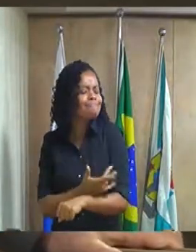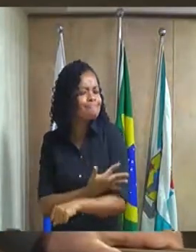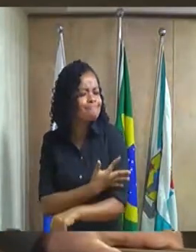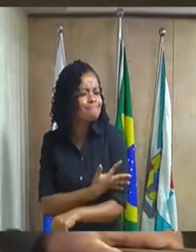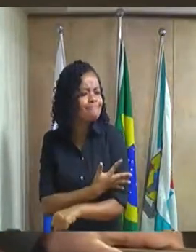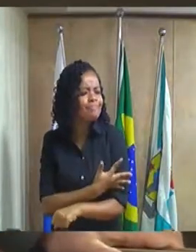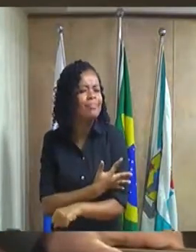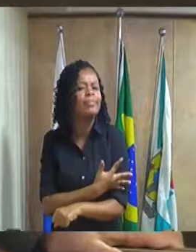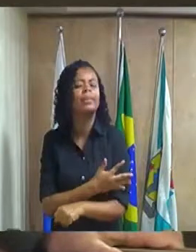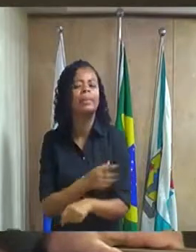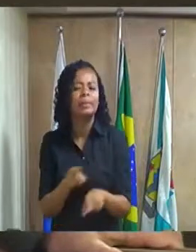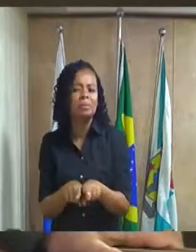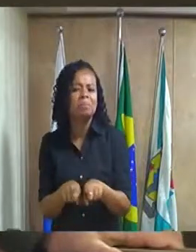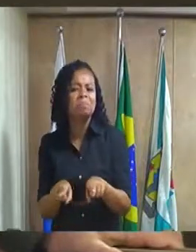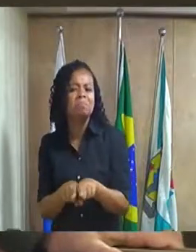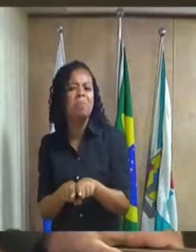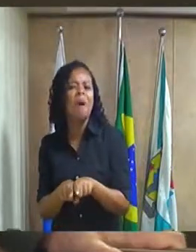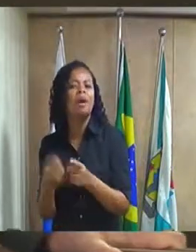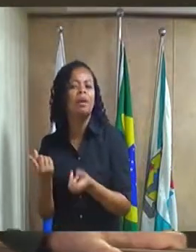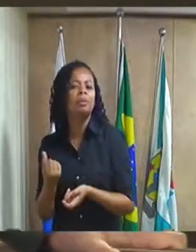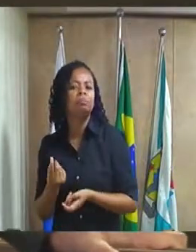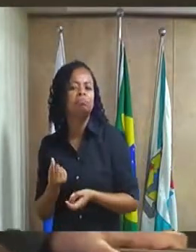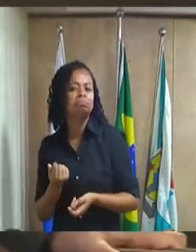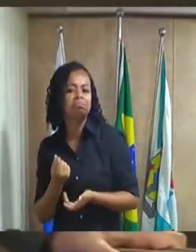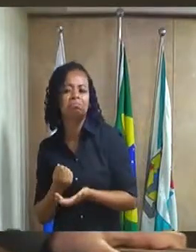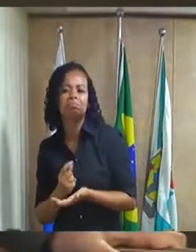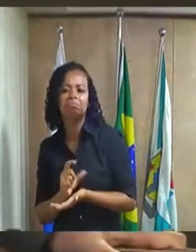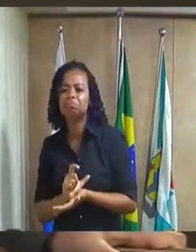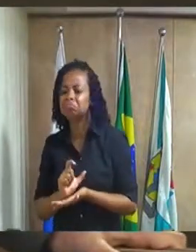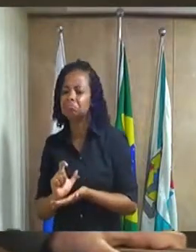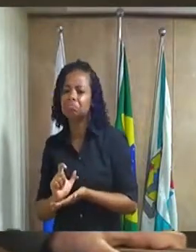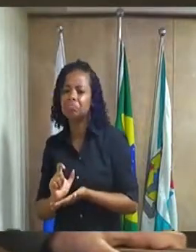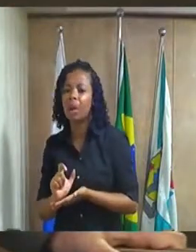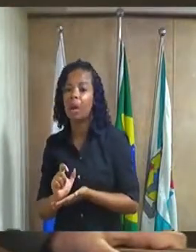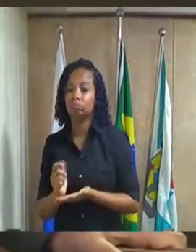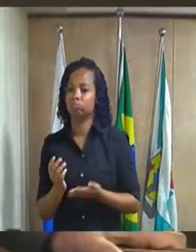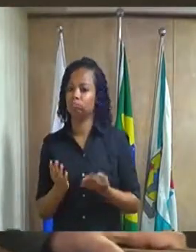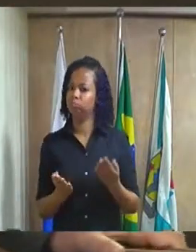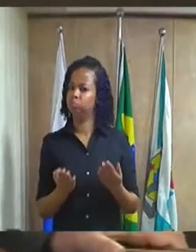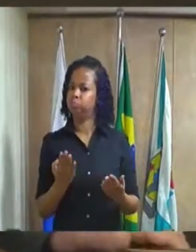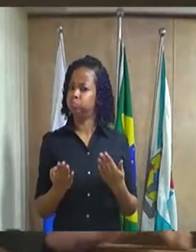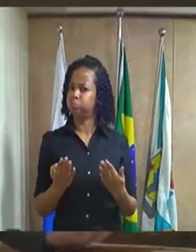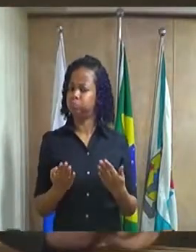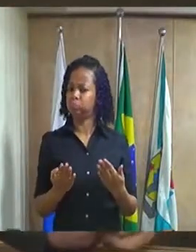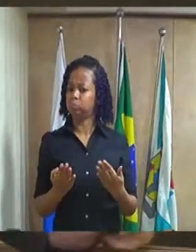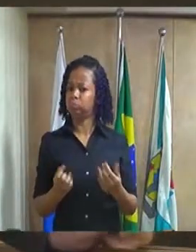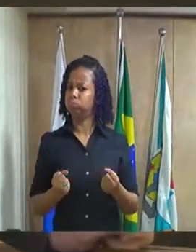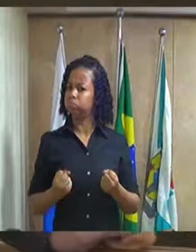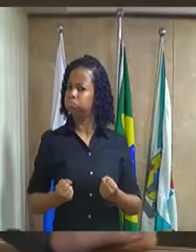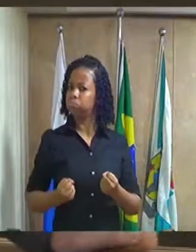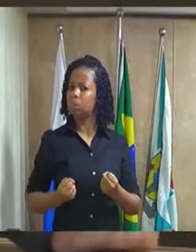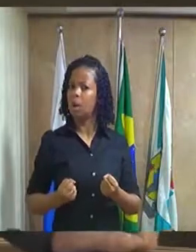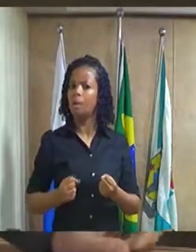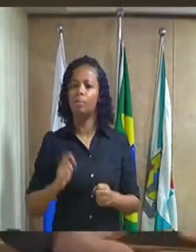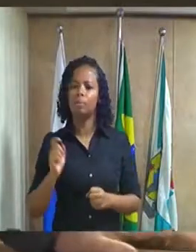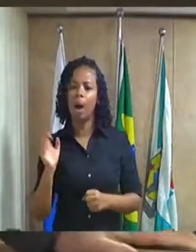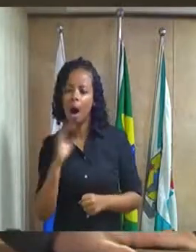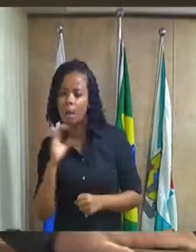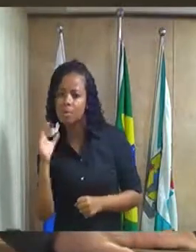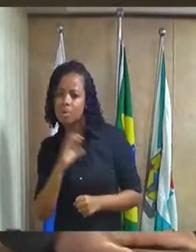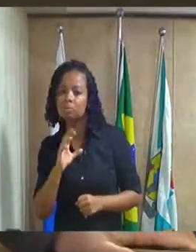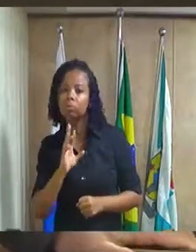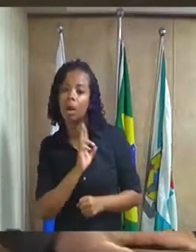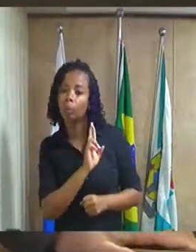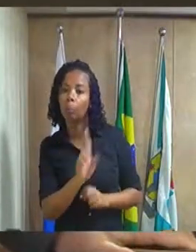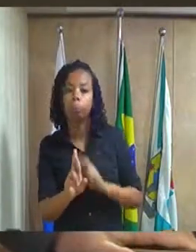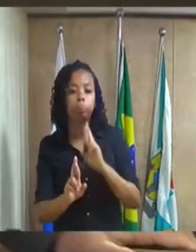estado financeiro trazendo equilíbrio e ajudando acelerando resultados na vida